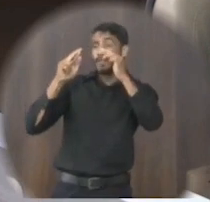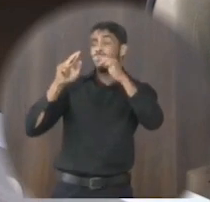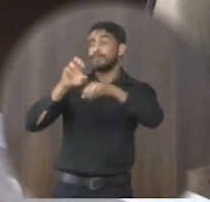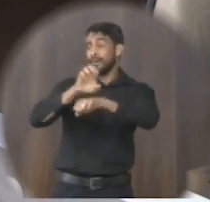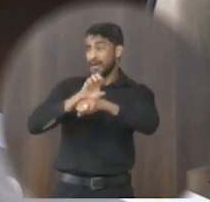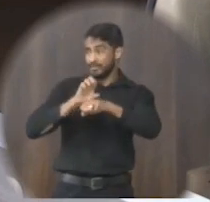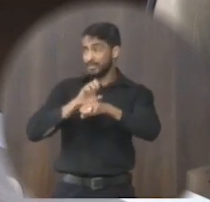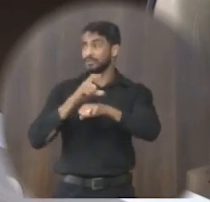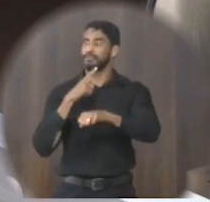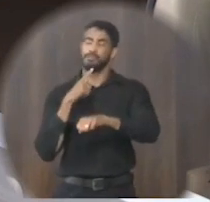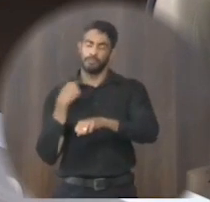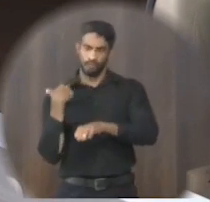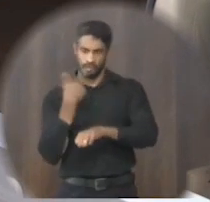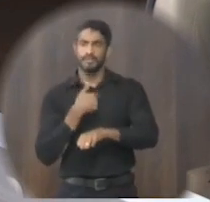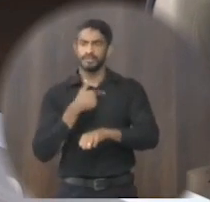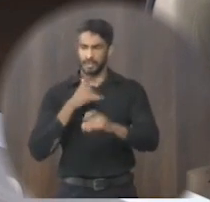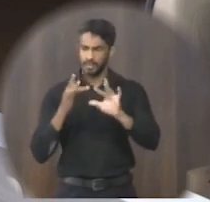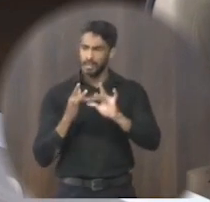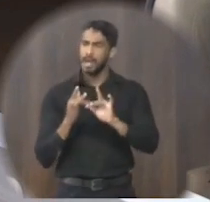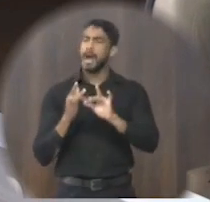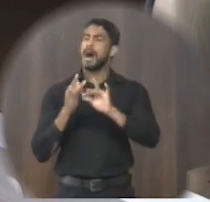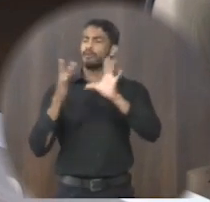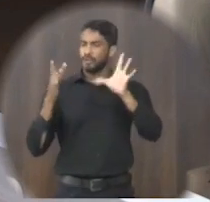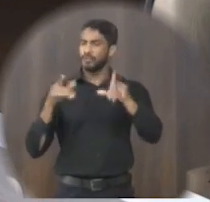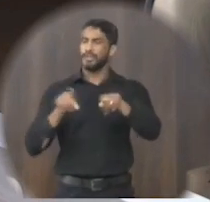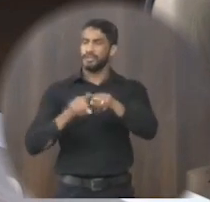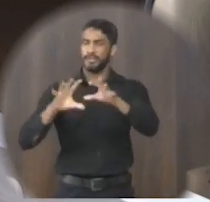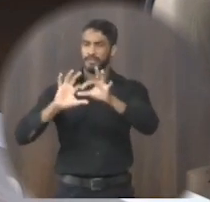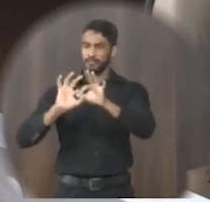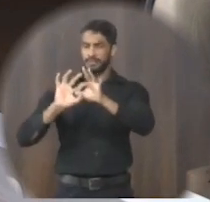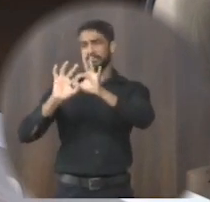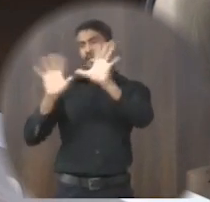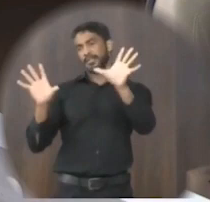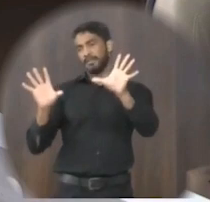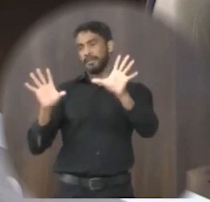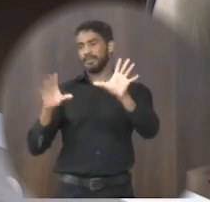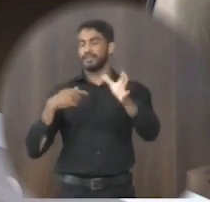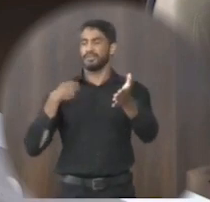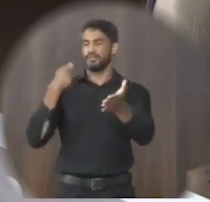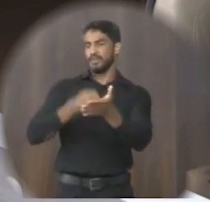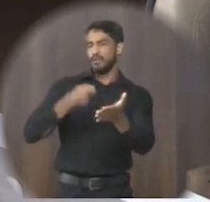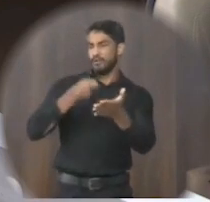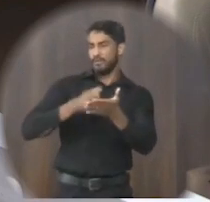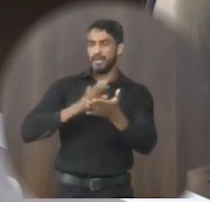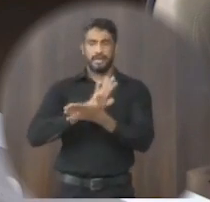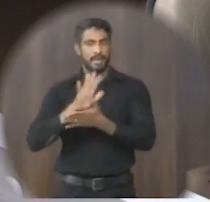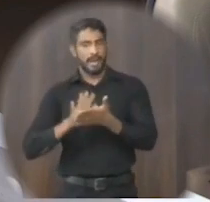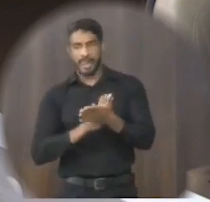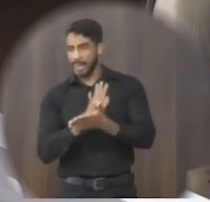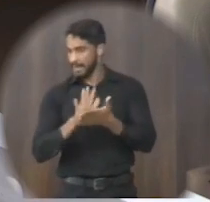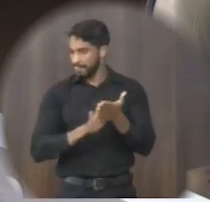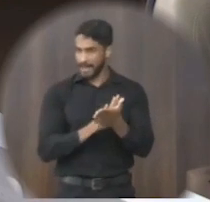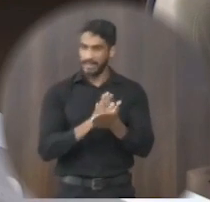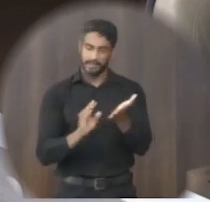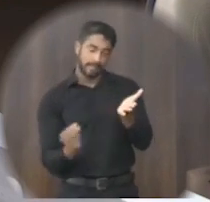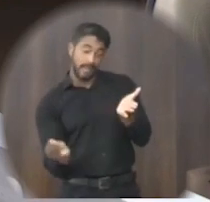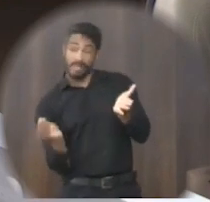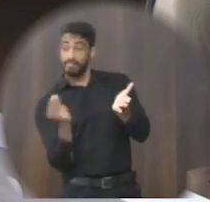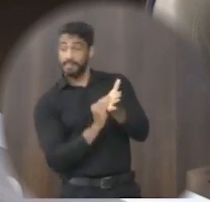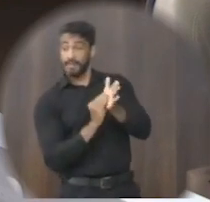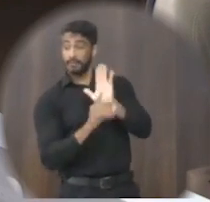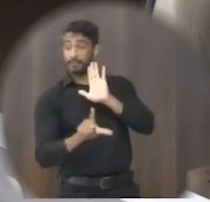a gente tem a nossa autonomia a gente tem a nossa independência e não estamos cobrando nada que não esteja dentro da